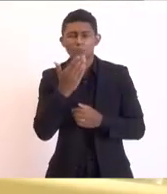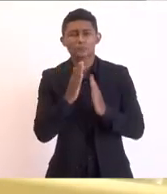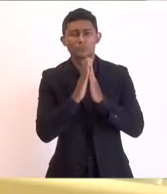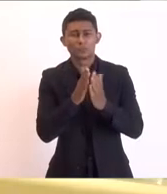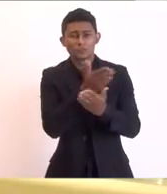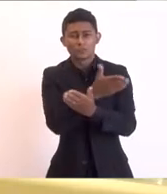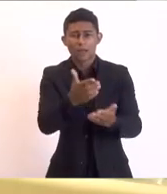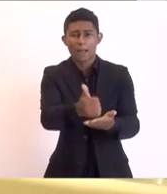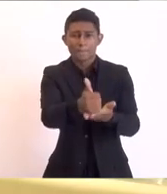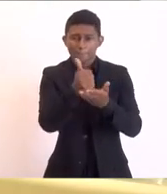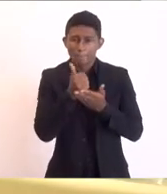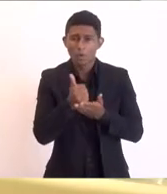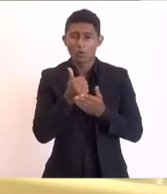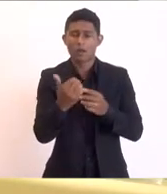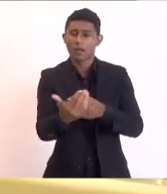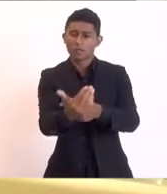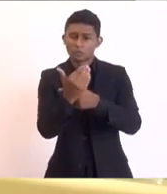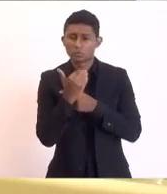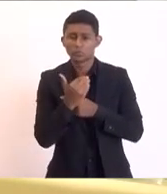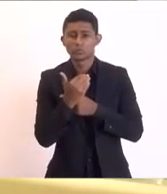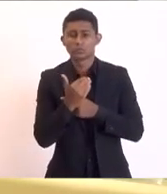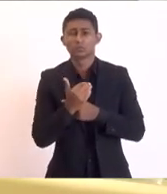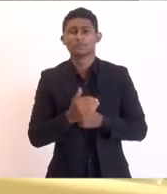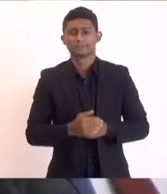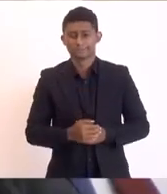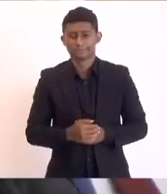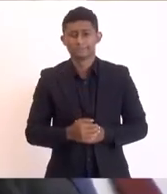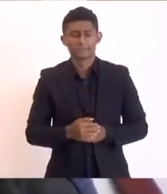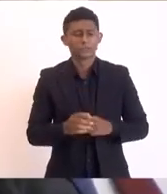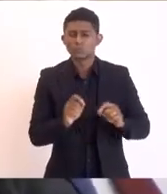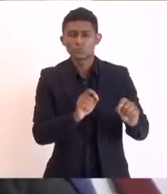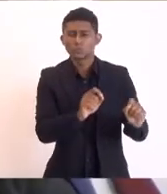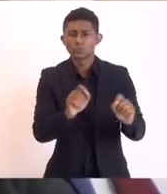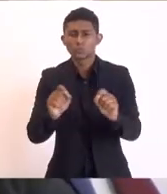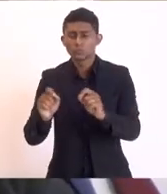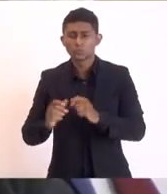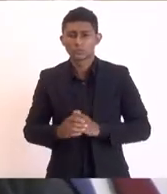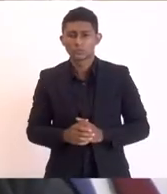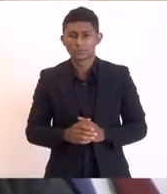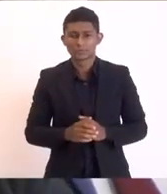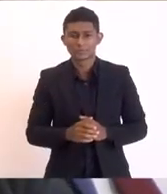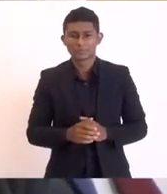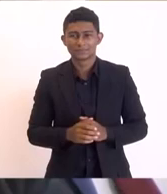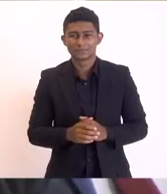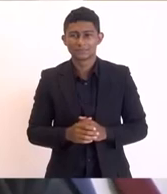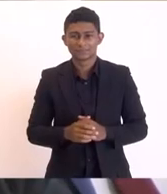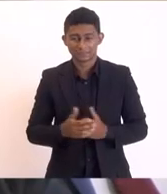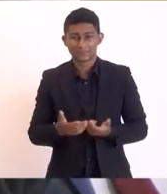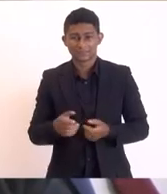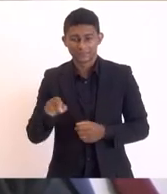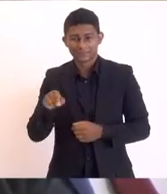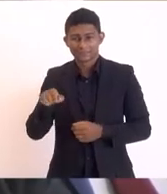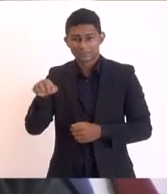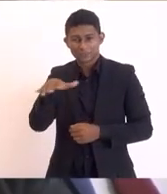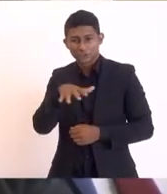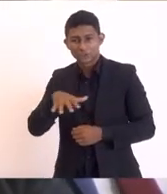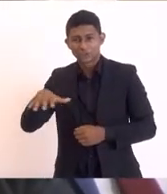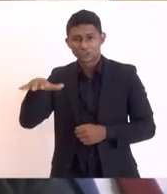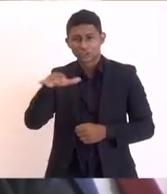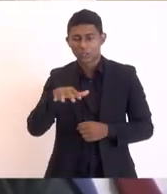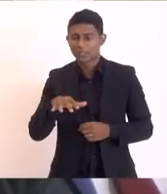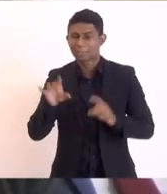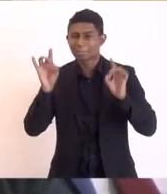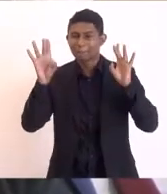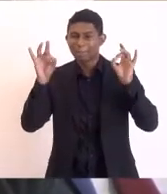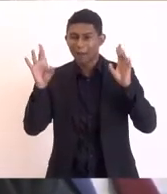apoie e nos ajude na implantação da nossa zona especial de negócios